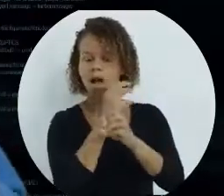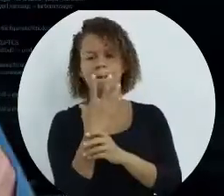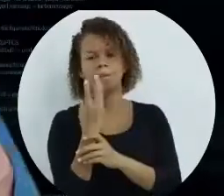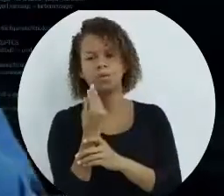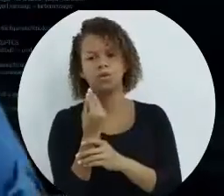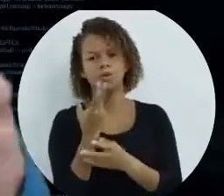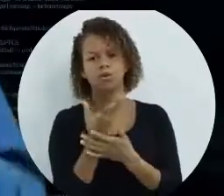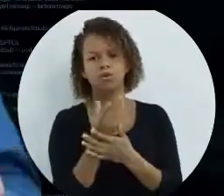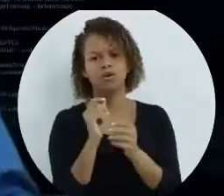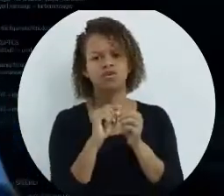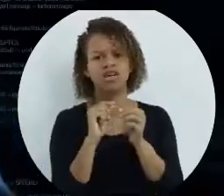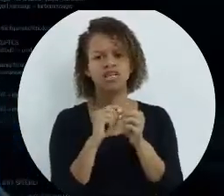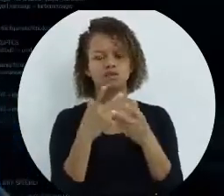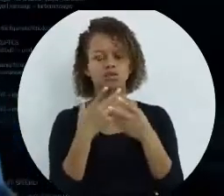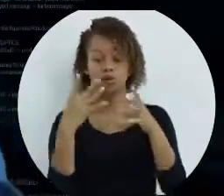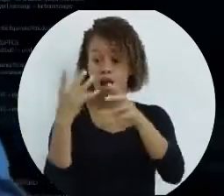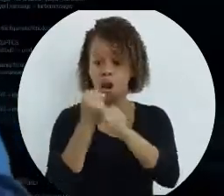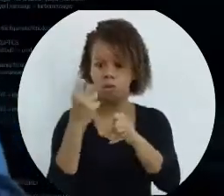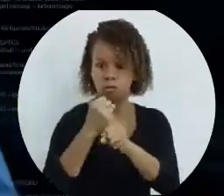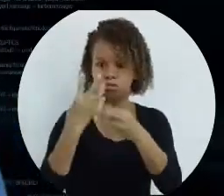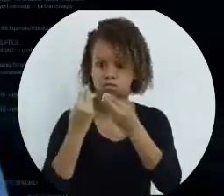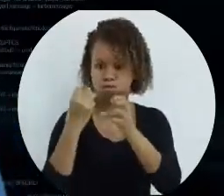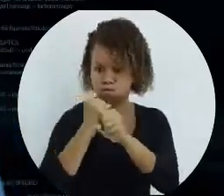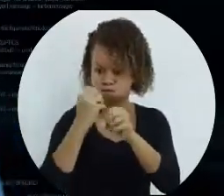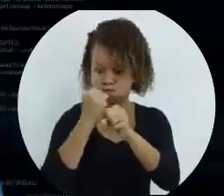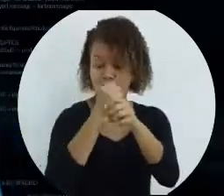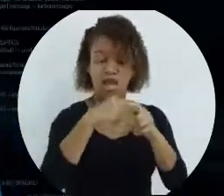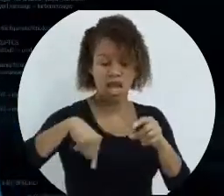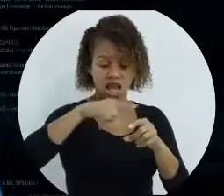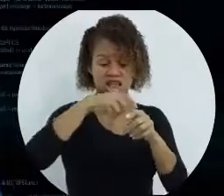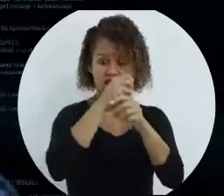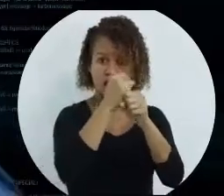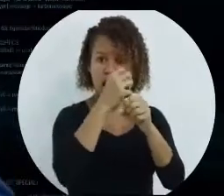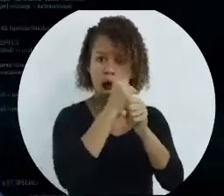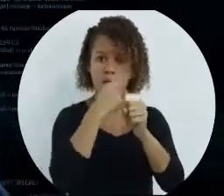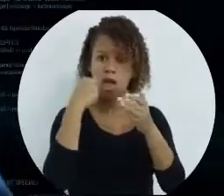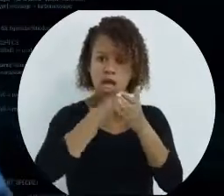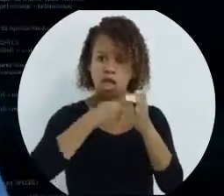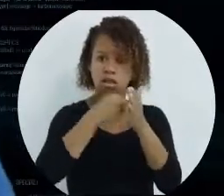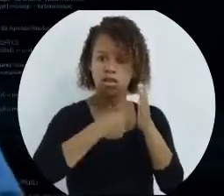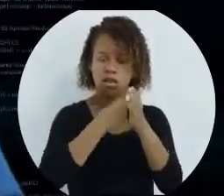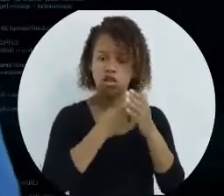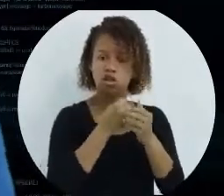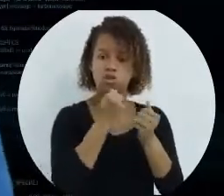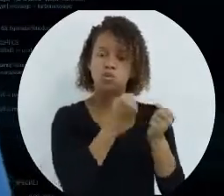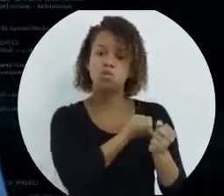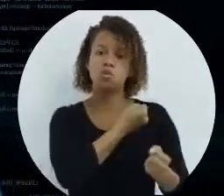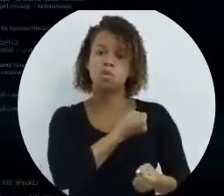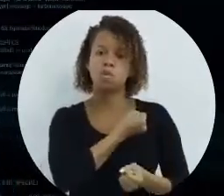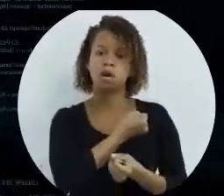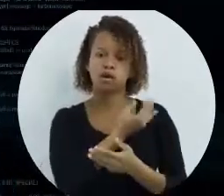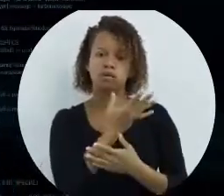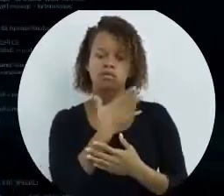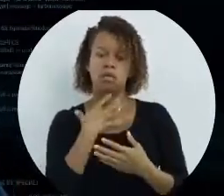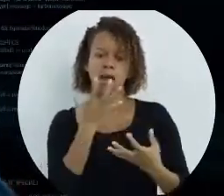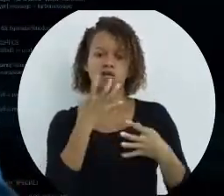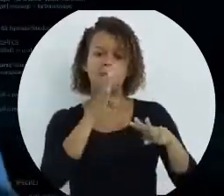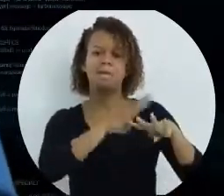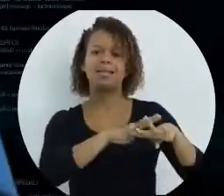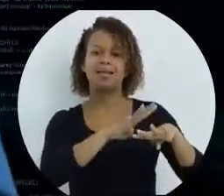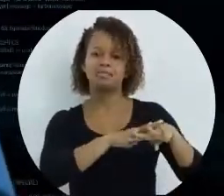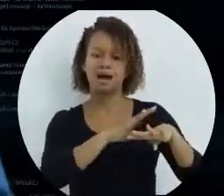fazer muitos cálculos. E esses cálculos exigem uma numeração, eles exigem uma matemática.